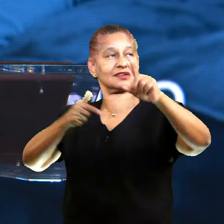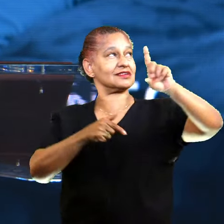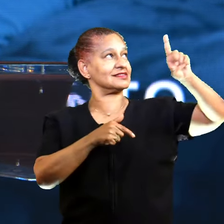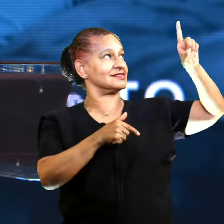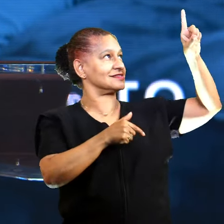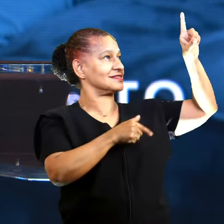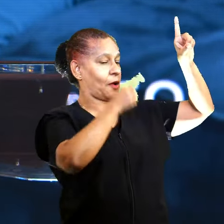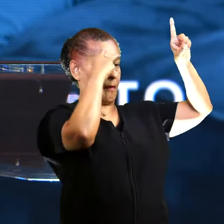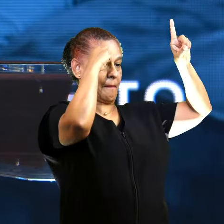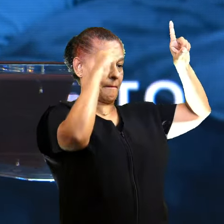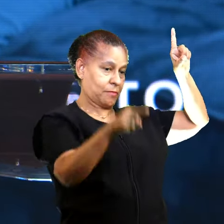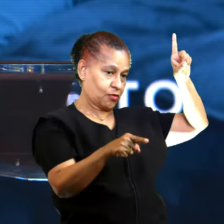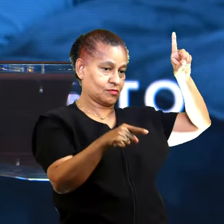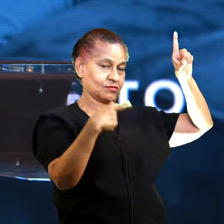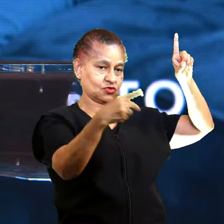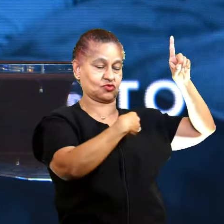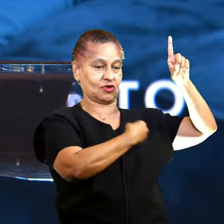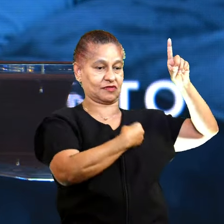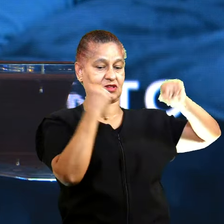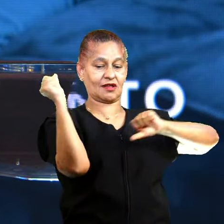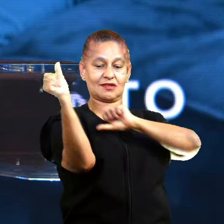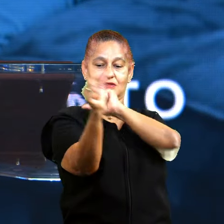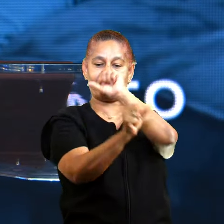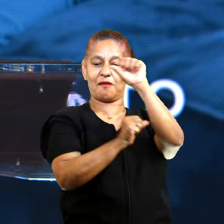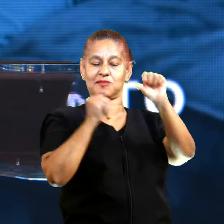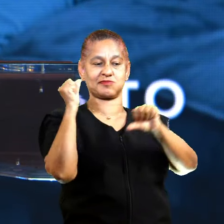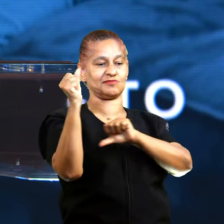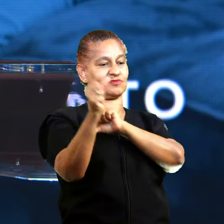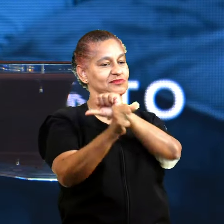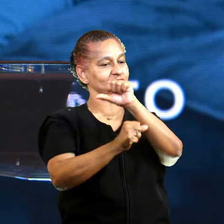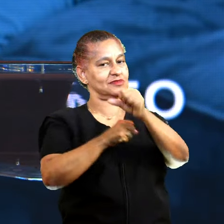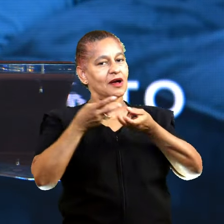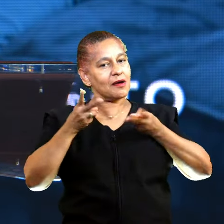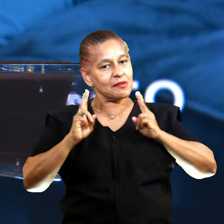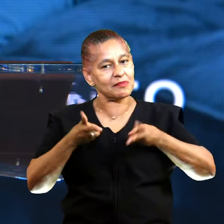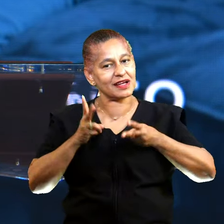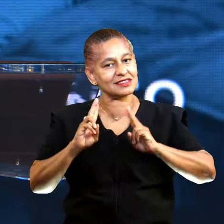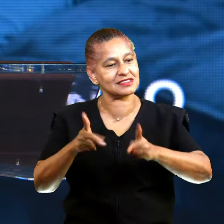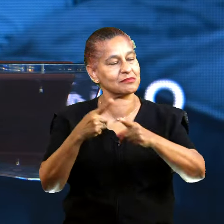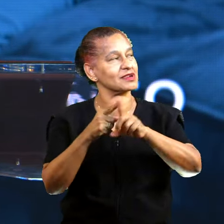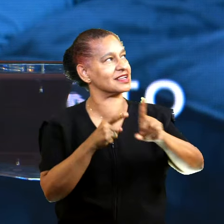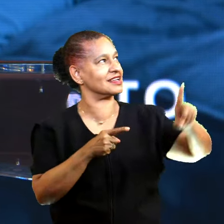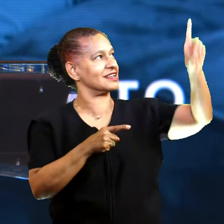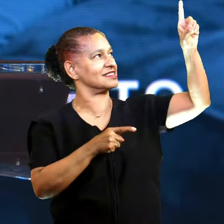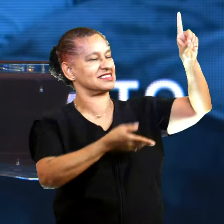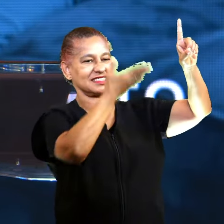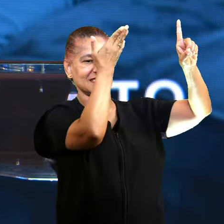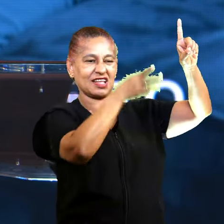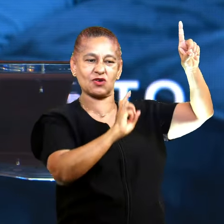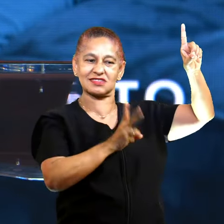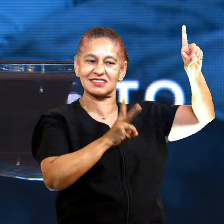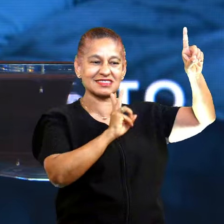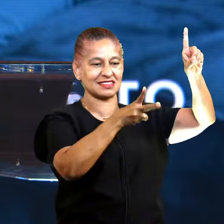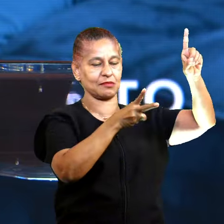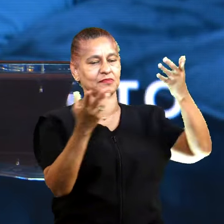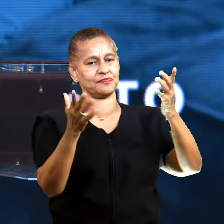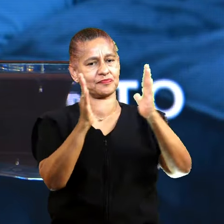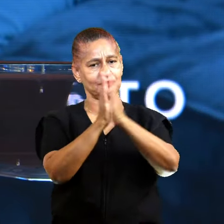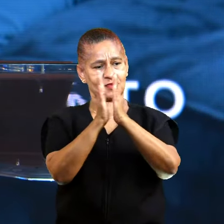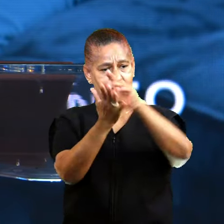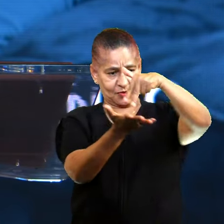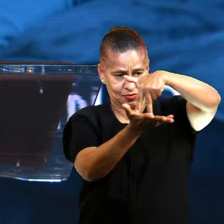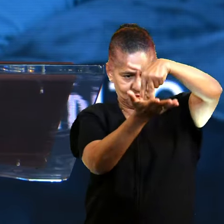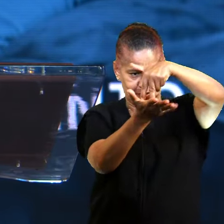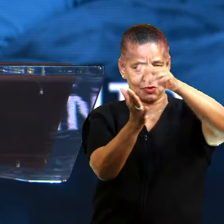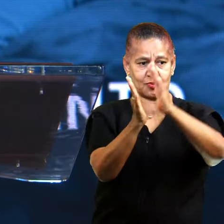Cristo e tudo muda, tudo é transformado porque Ele é Deus. Fique em pé, quero orar com você.